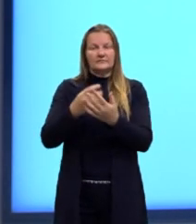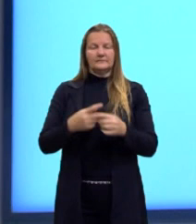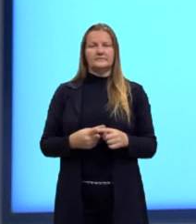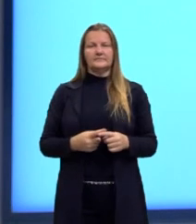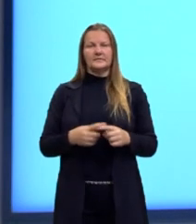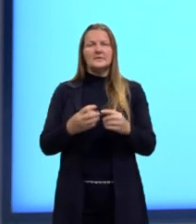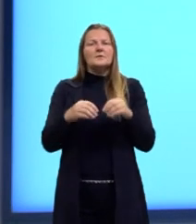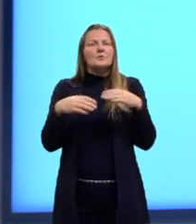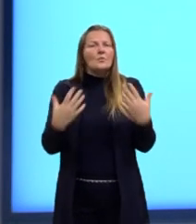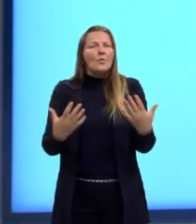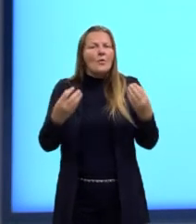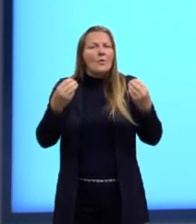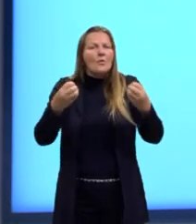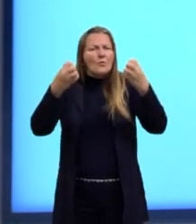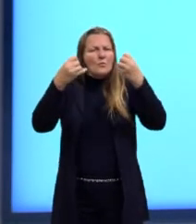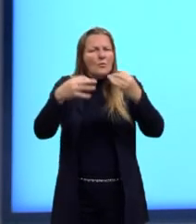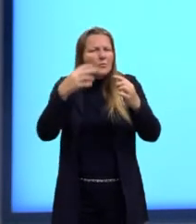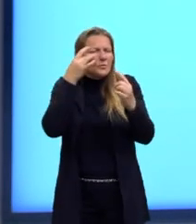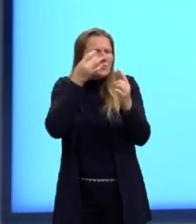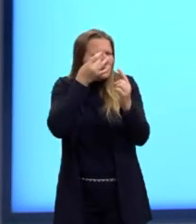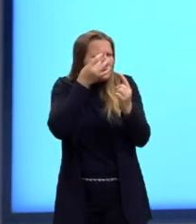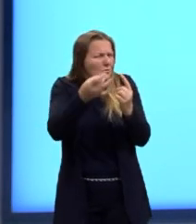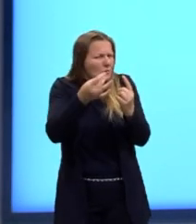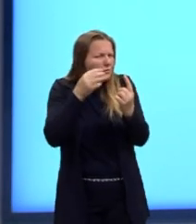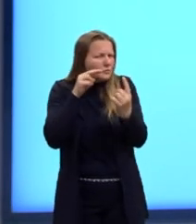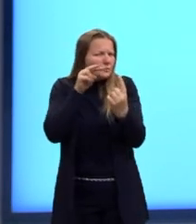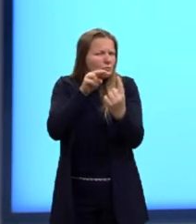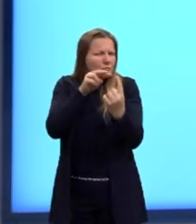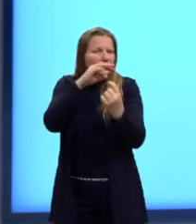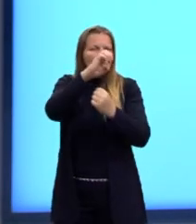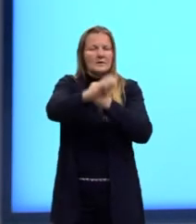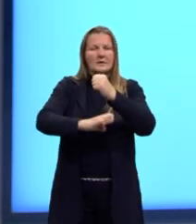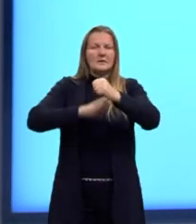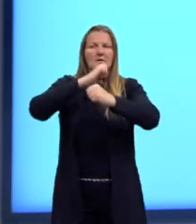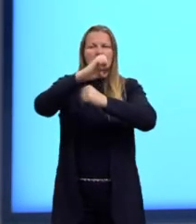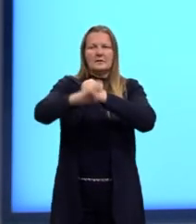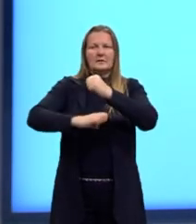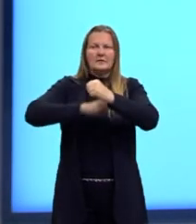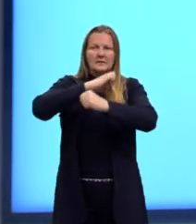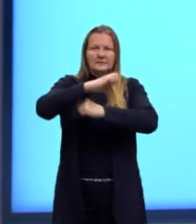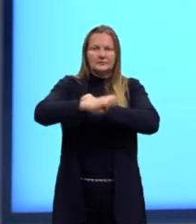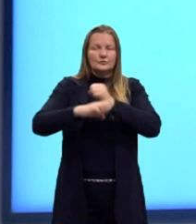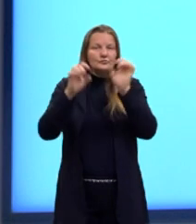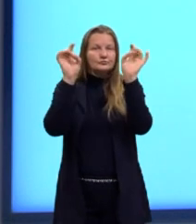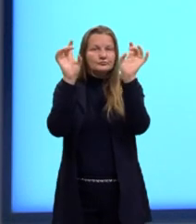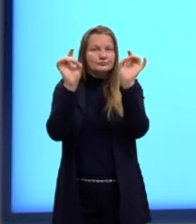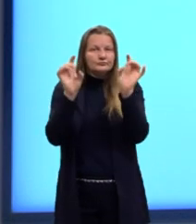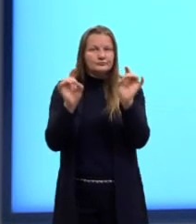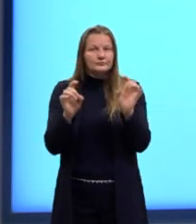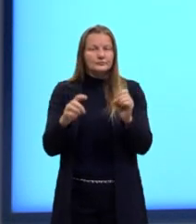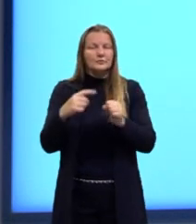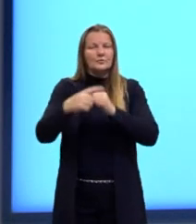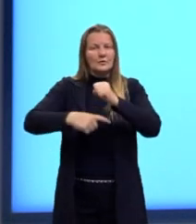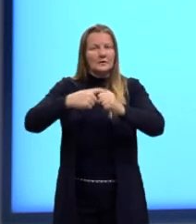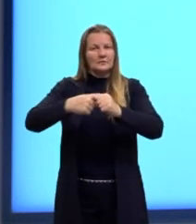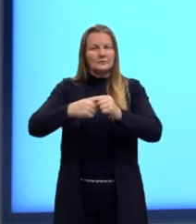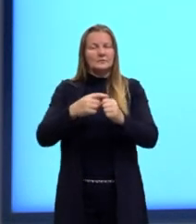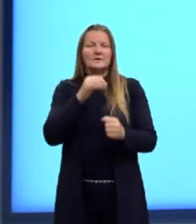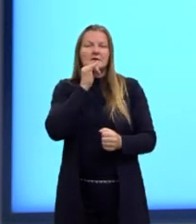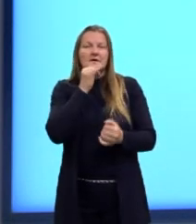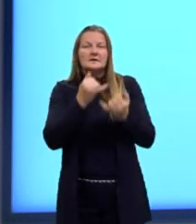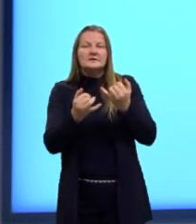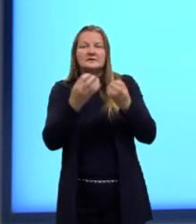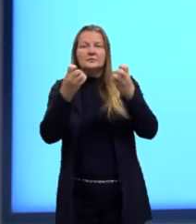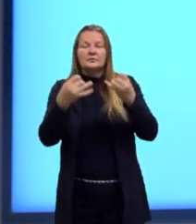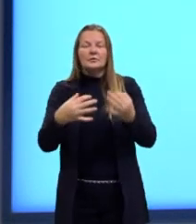Bom, então, olhando mais especificamente para o elétron, né? Em algumas especificidades do átomo, a gente tem, por exemplo, os